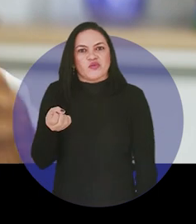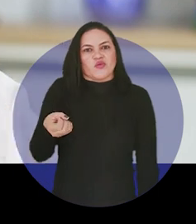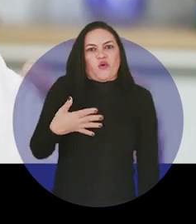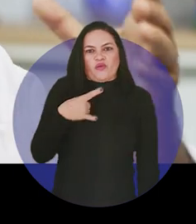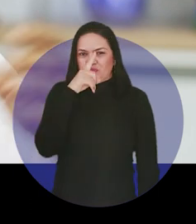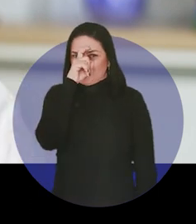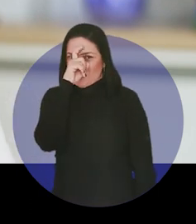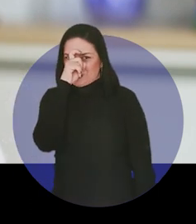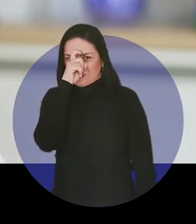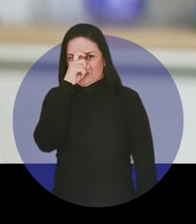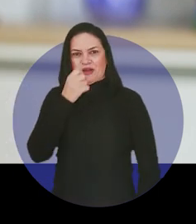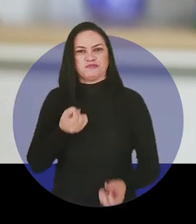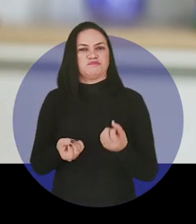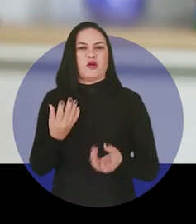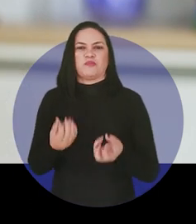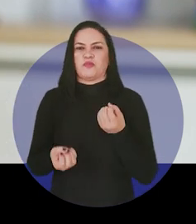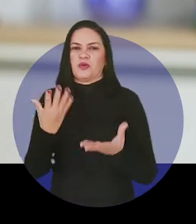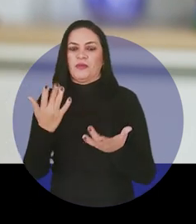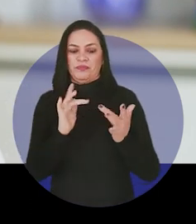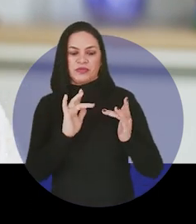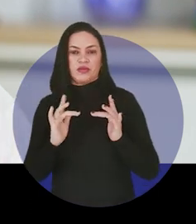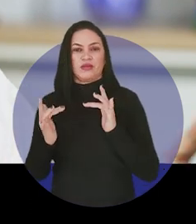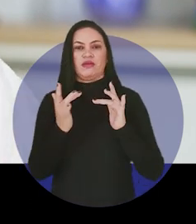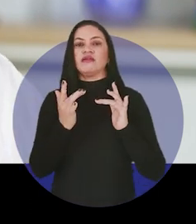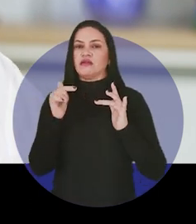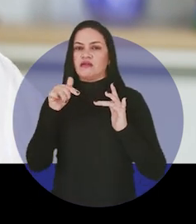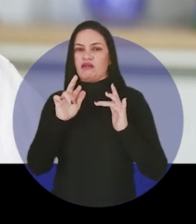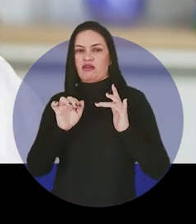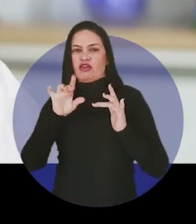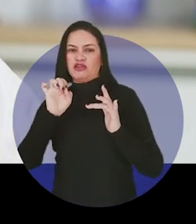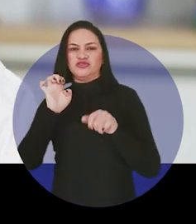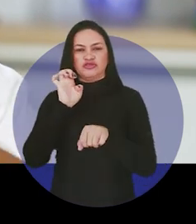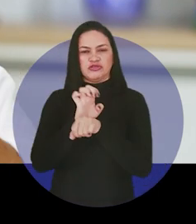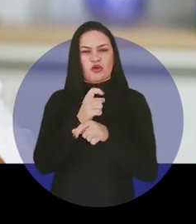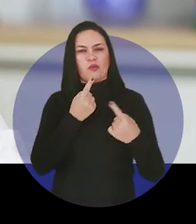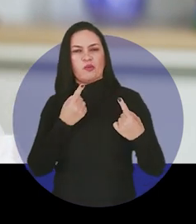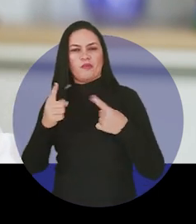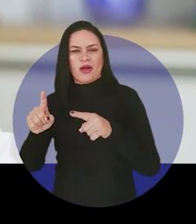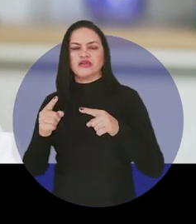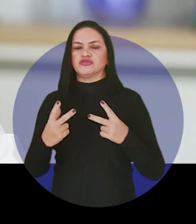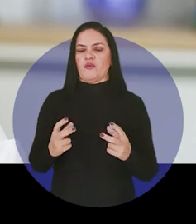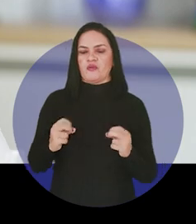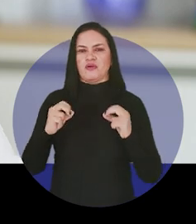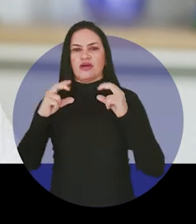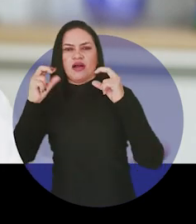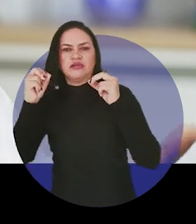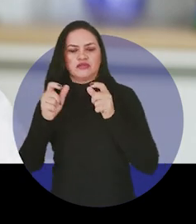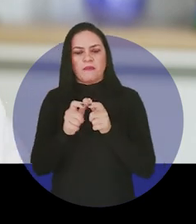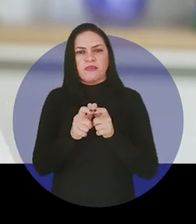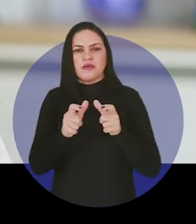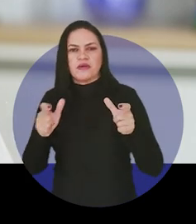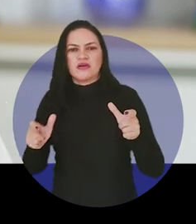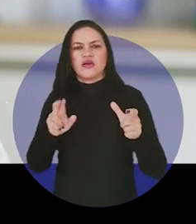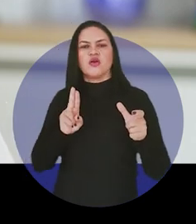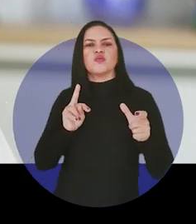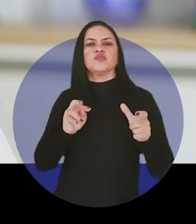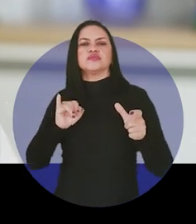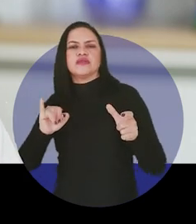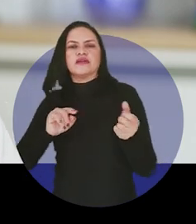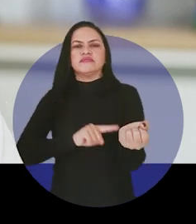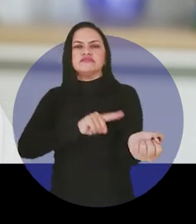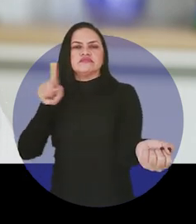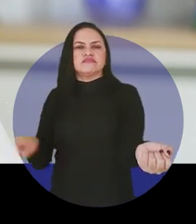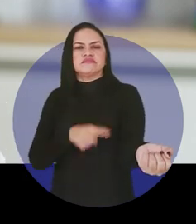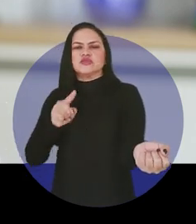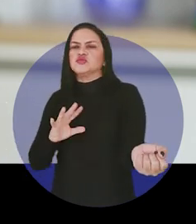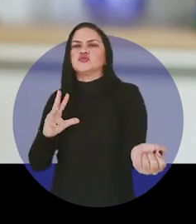novos hospitais. Rede estadual de combate ao câncer. Expansão das UTIs e da hemodiálise por